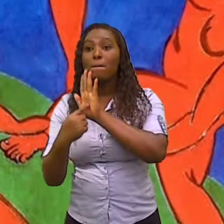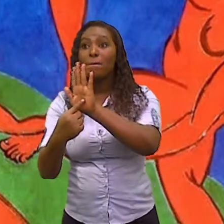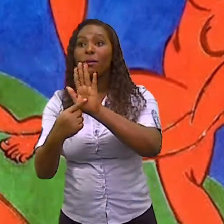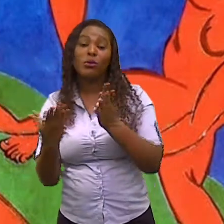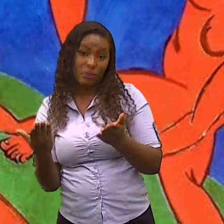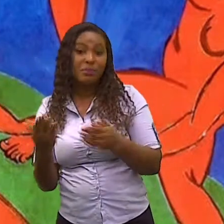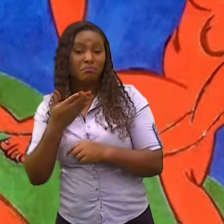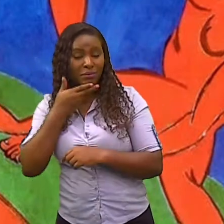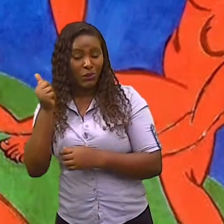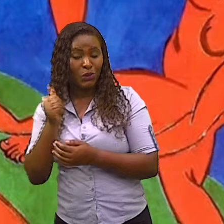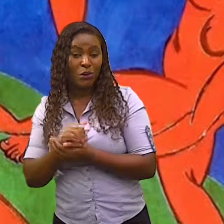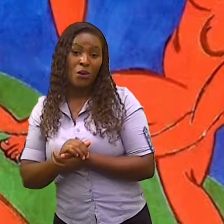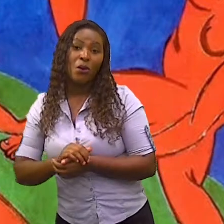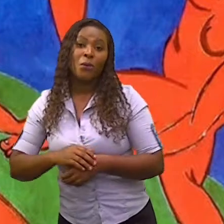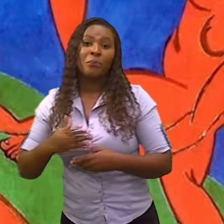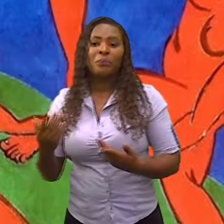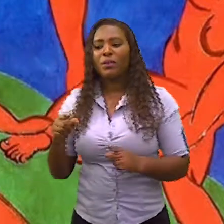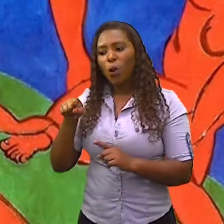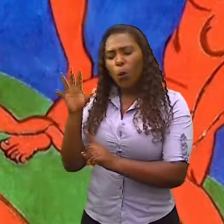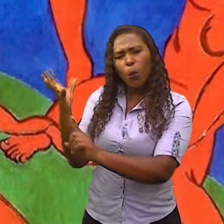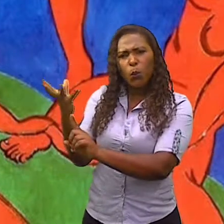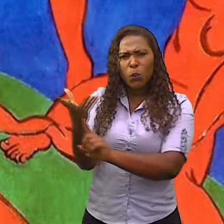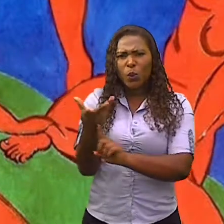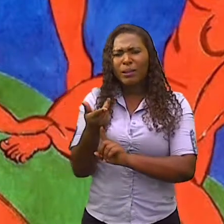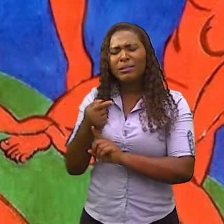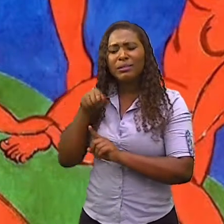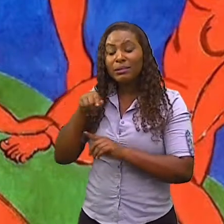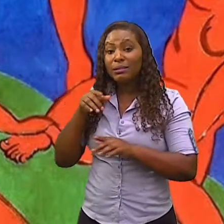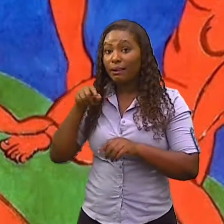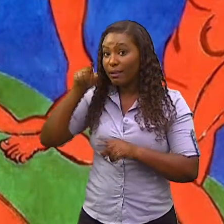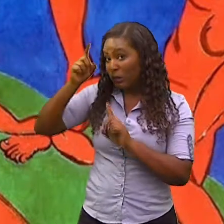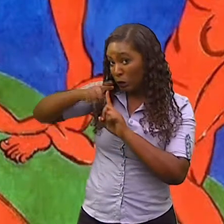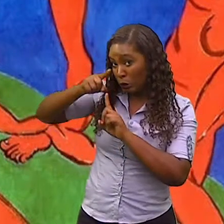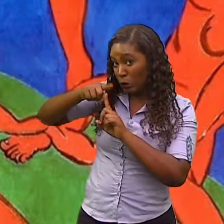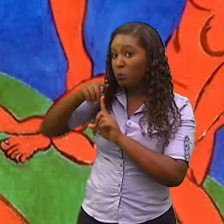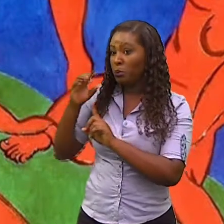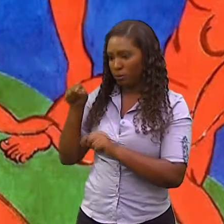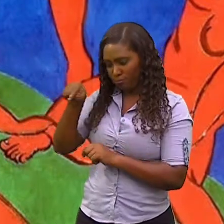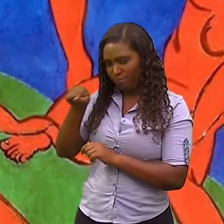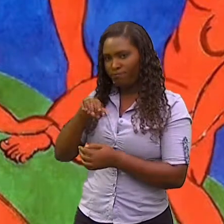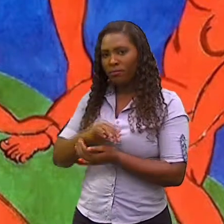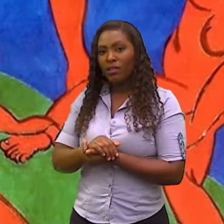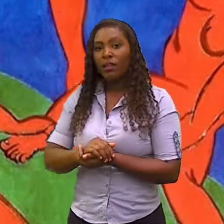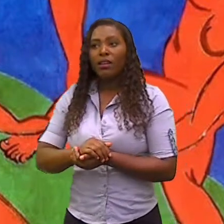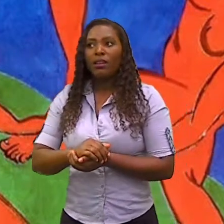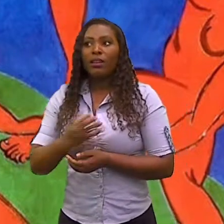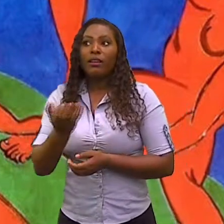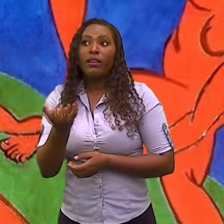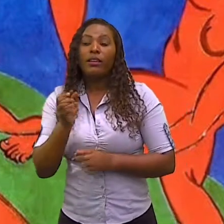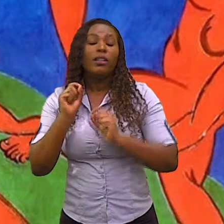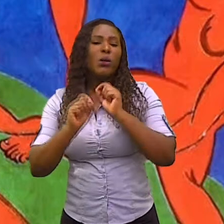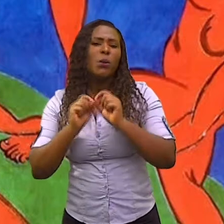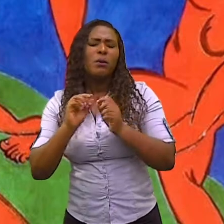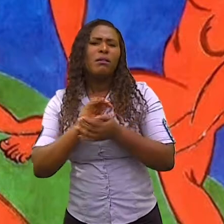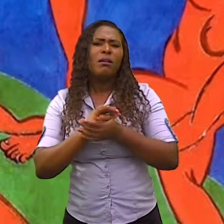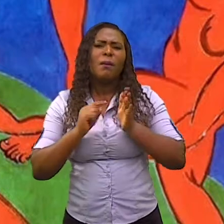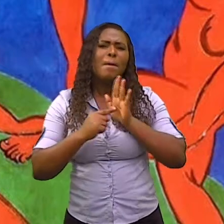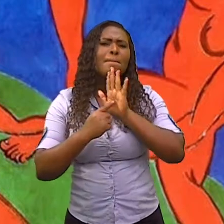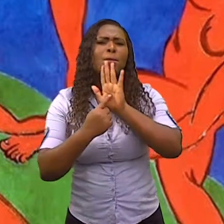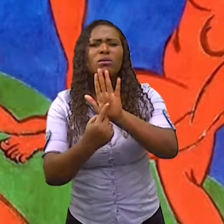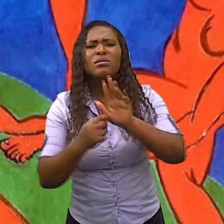Eles queriam, através da sua arte, expressar os sentimentos, expressar, quem sabe, a angústia,